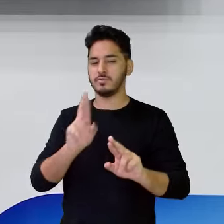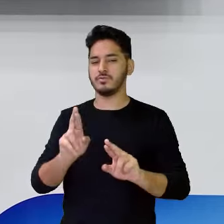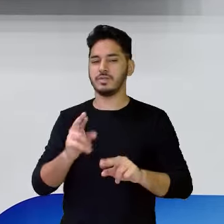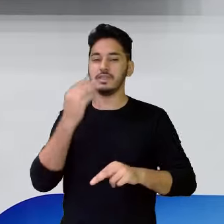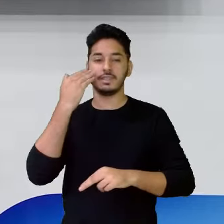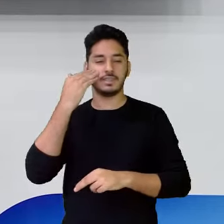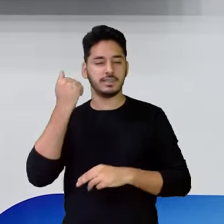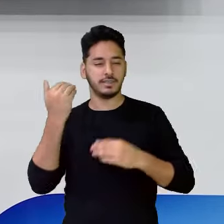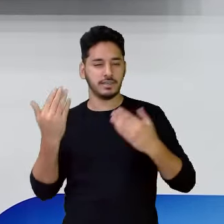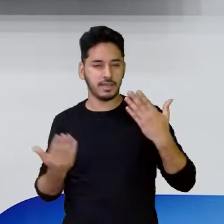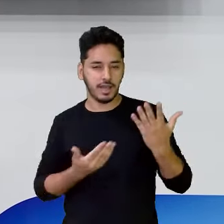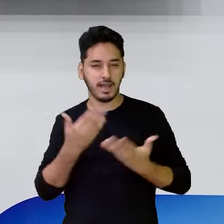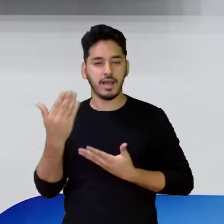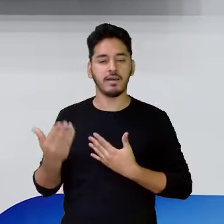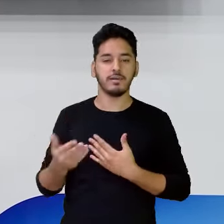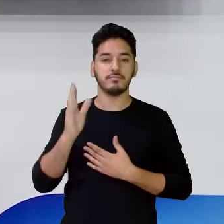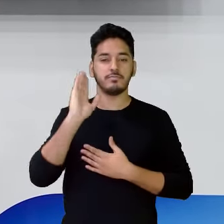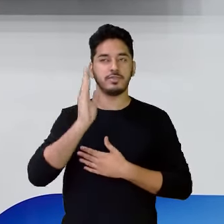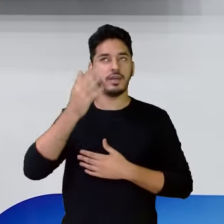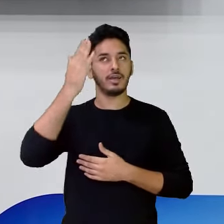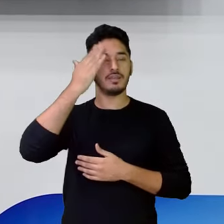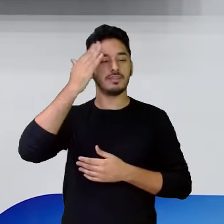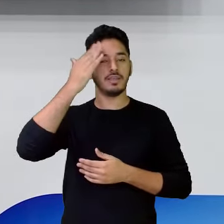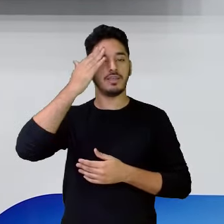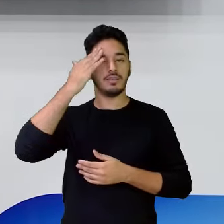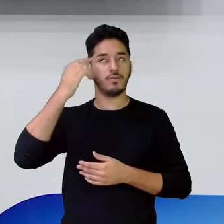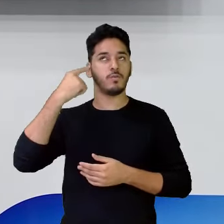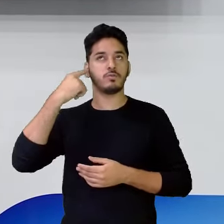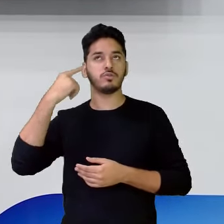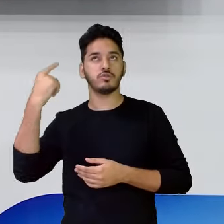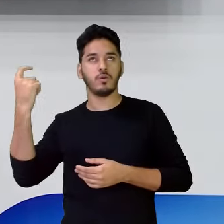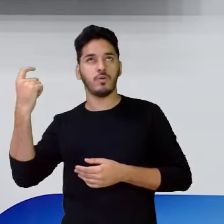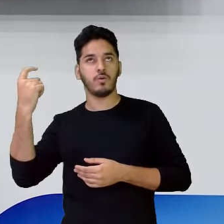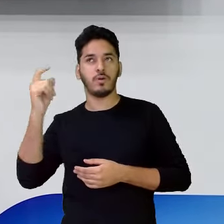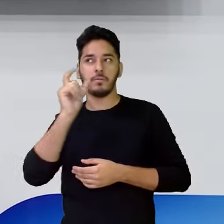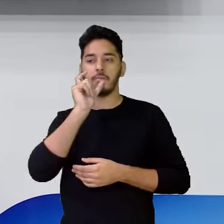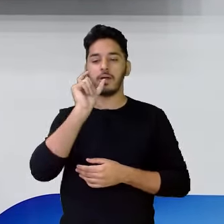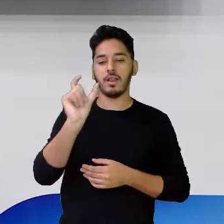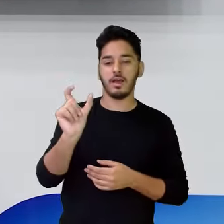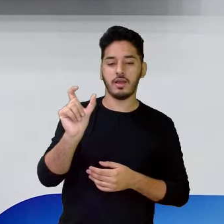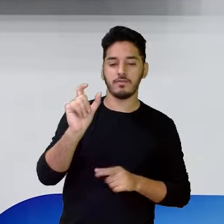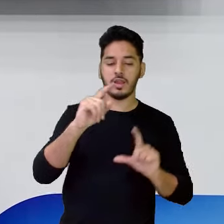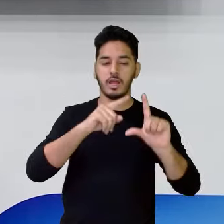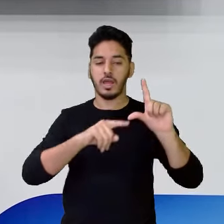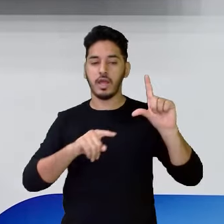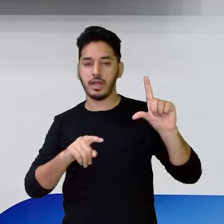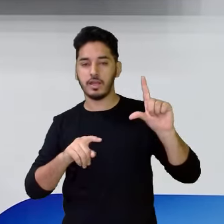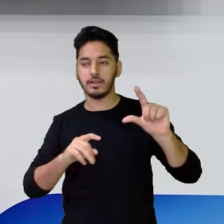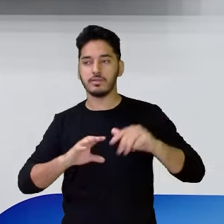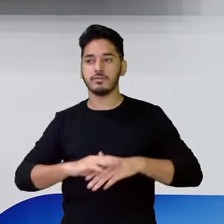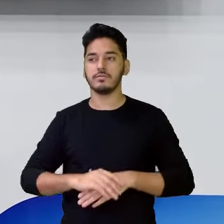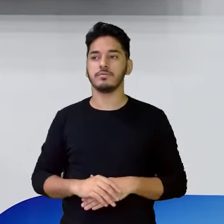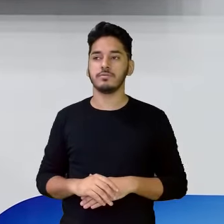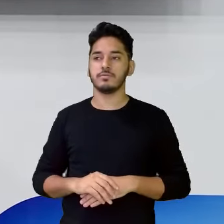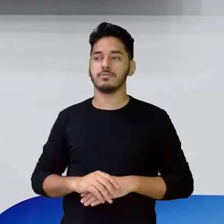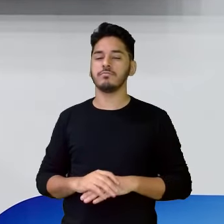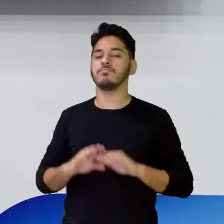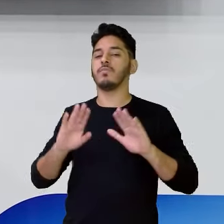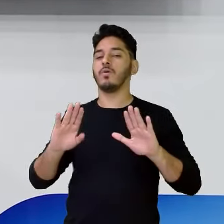aí, já fez aí essa conexão do som da palavra. Eu vou dar aqui